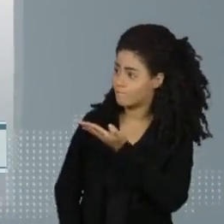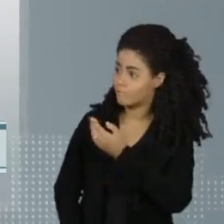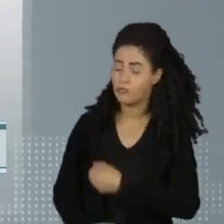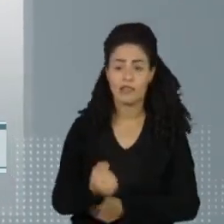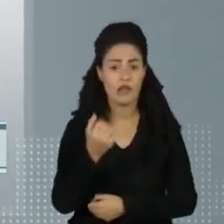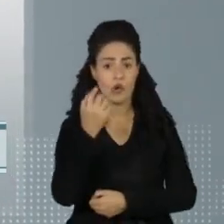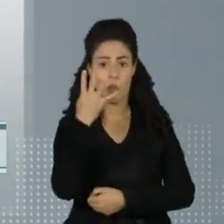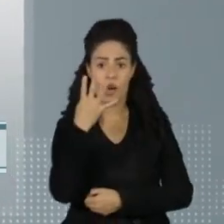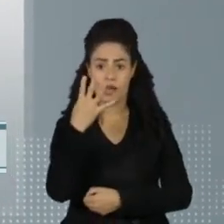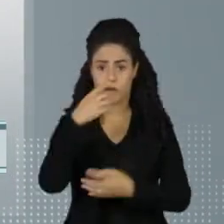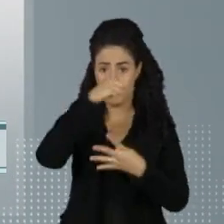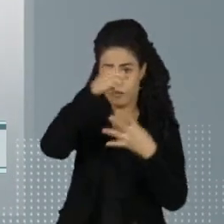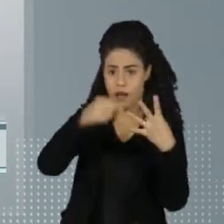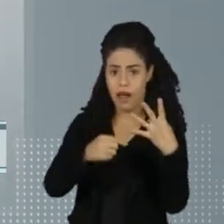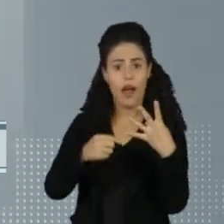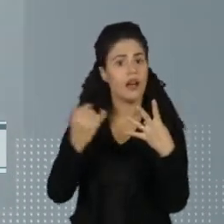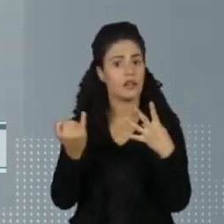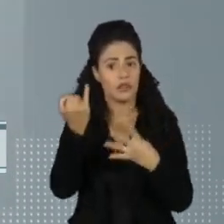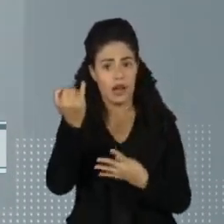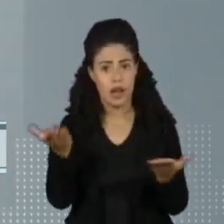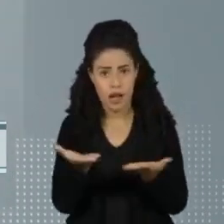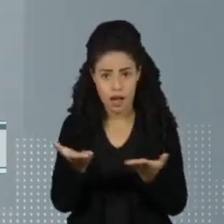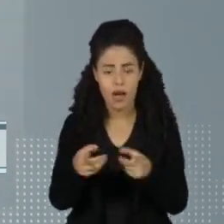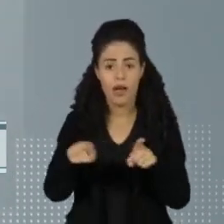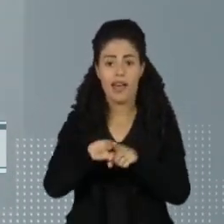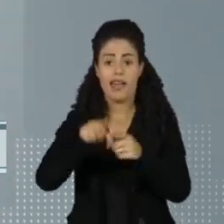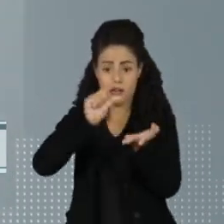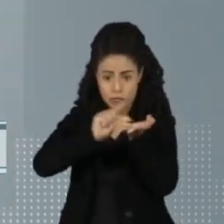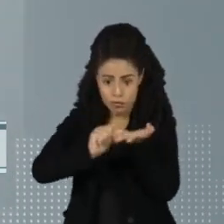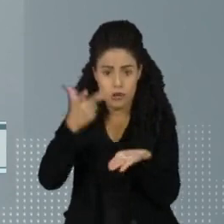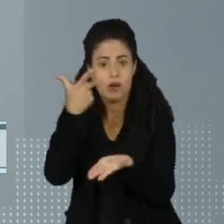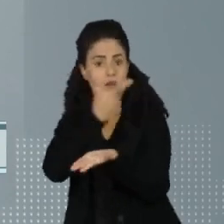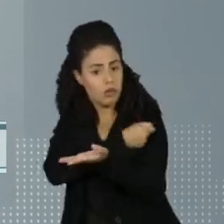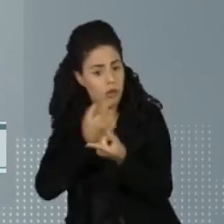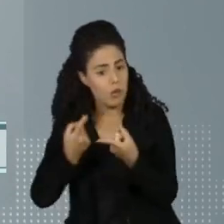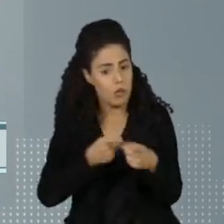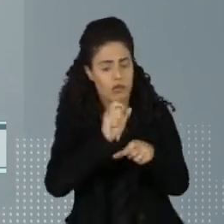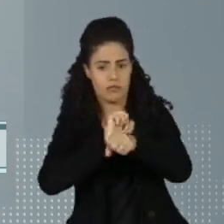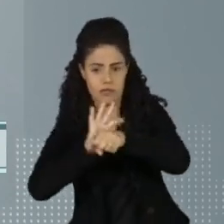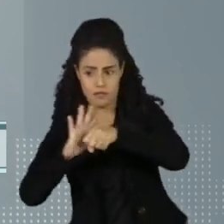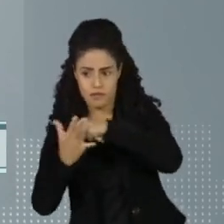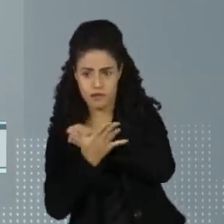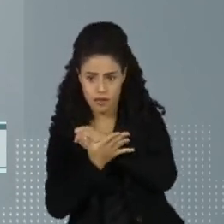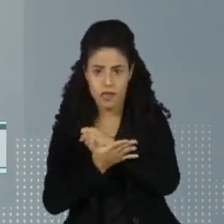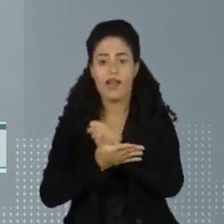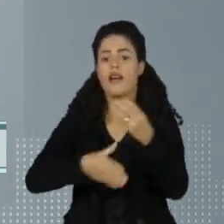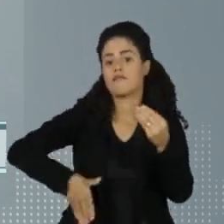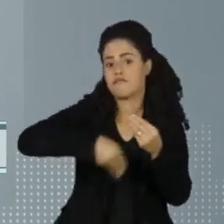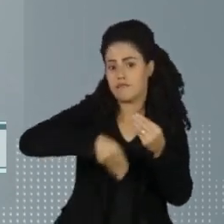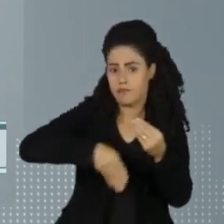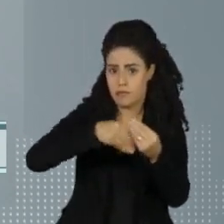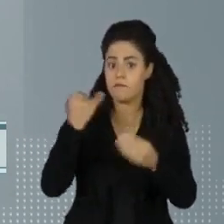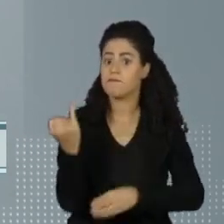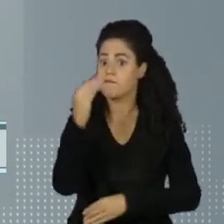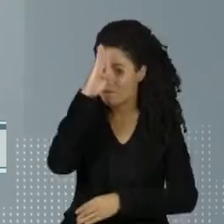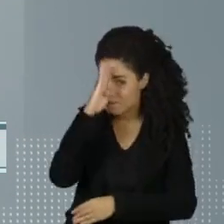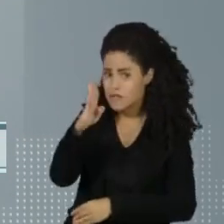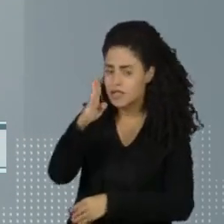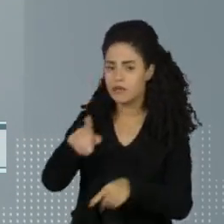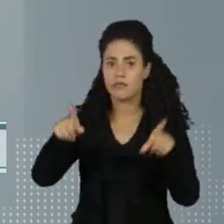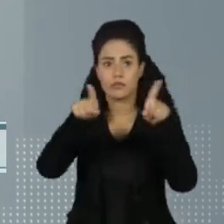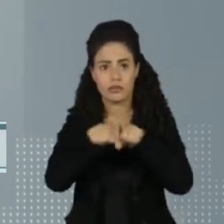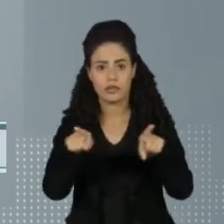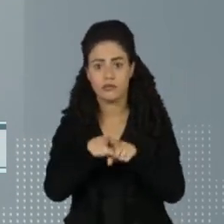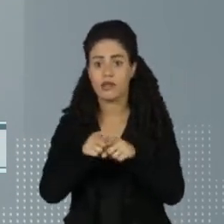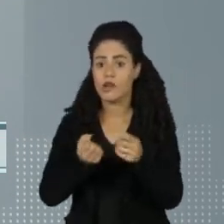medidas consideradas urgentes. Incrementar a vacinação contra a Covid-19, principalmente a dose de reforço. Garantir